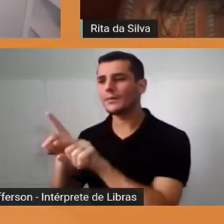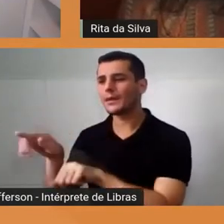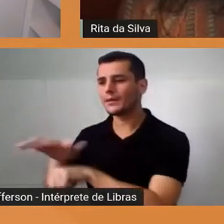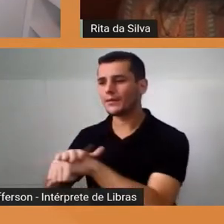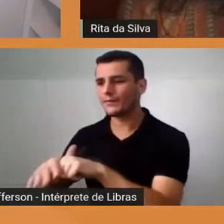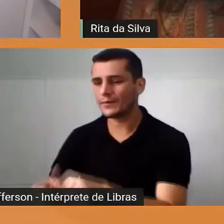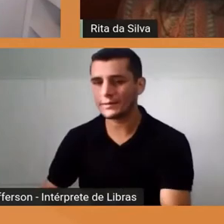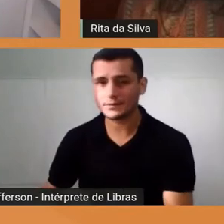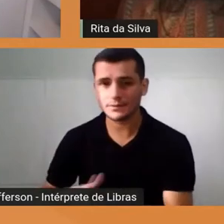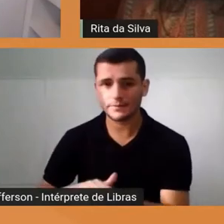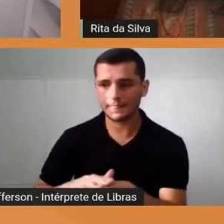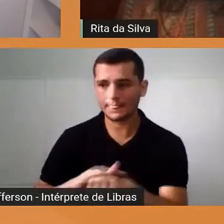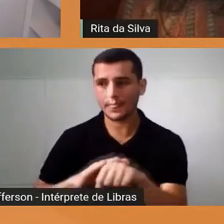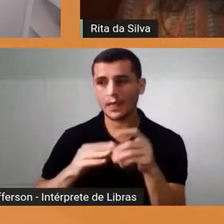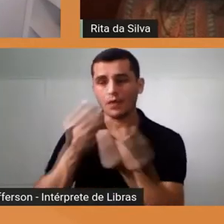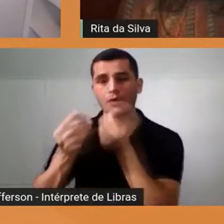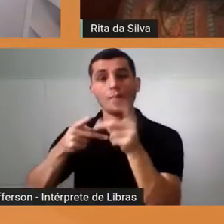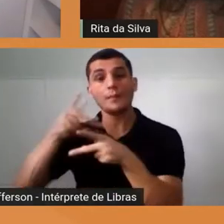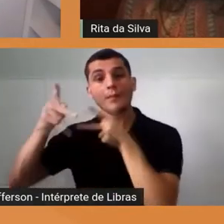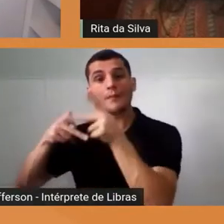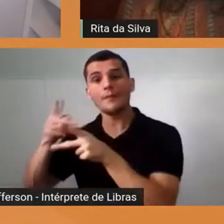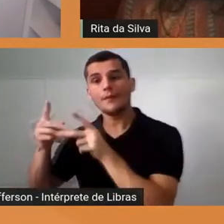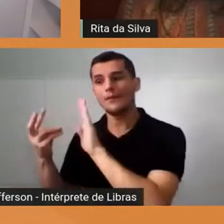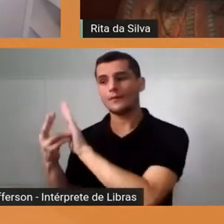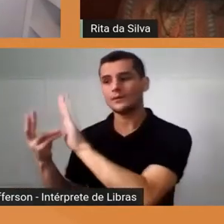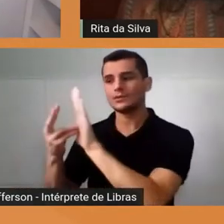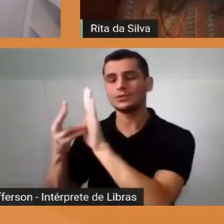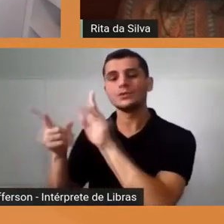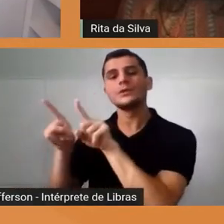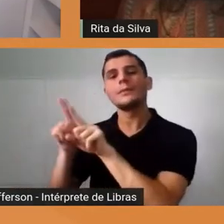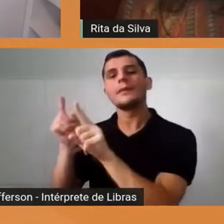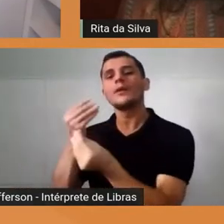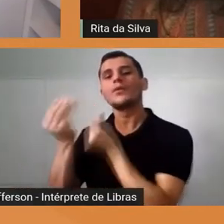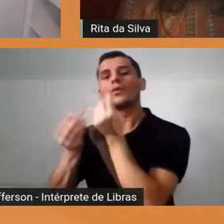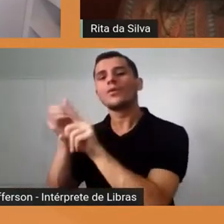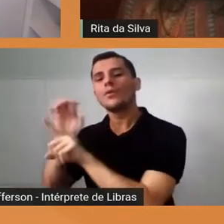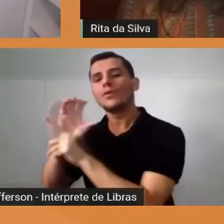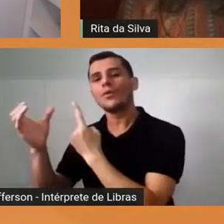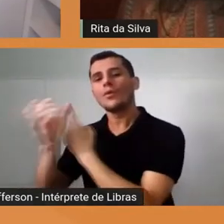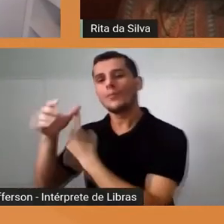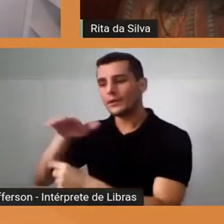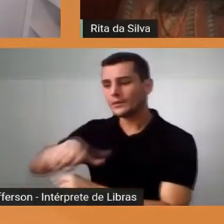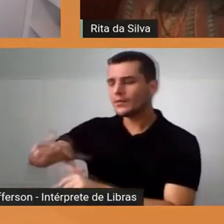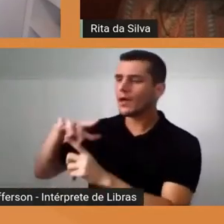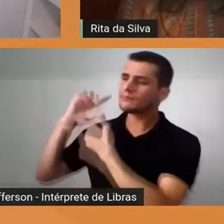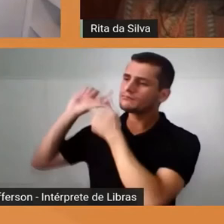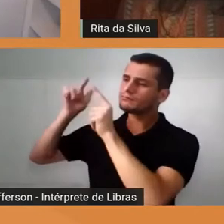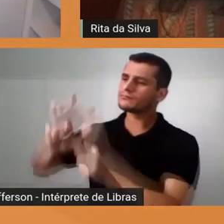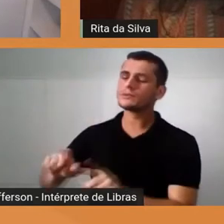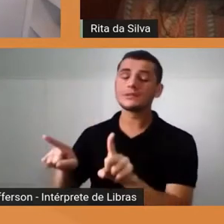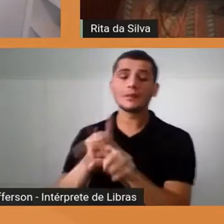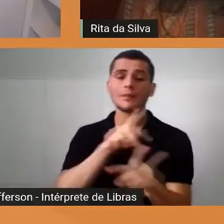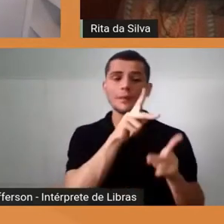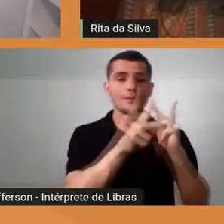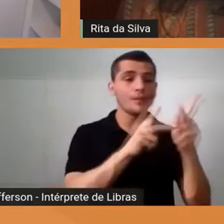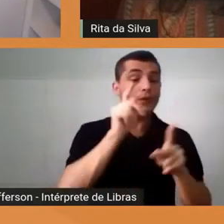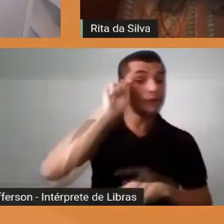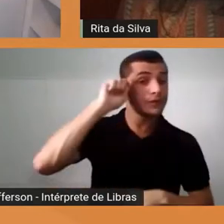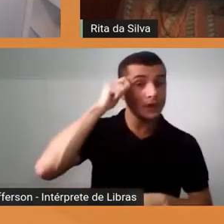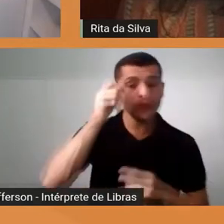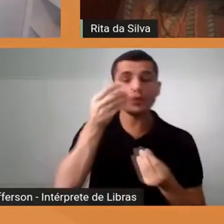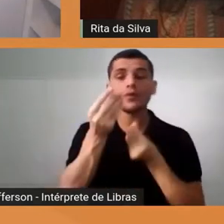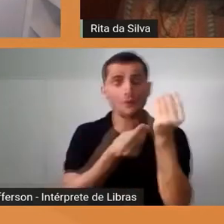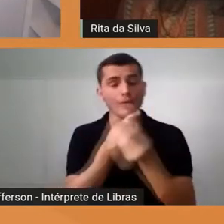os povos indígenas, as comunidades tradicionais, os povos negros, o povo negro, é importante, porque isso dá